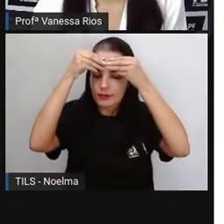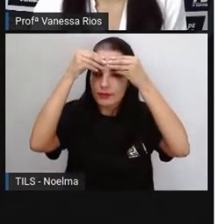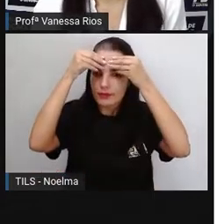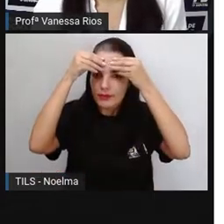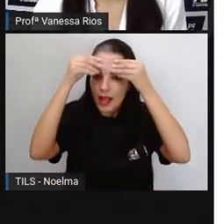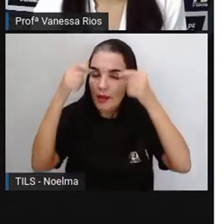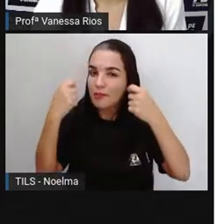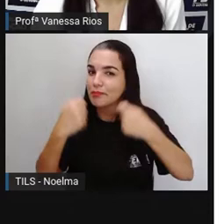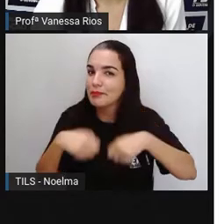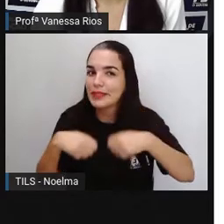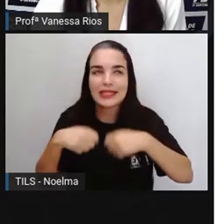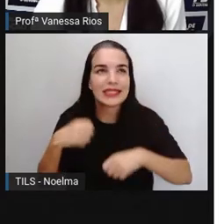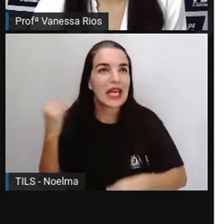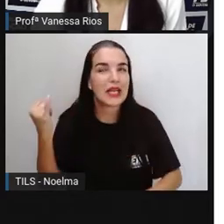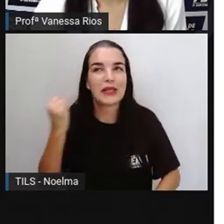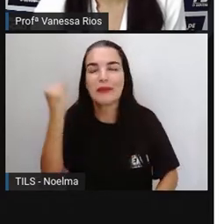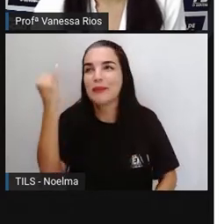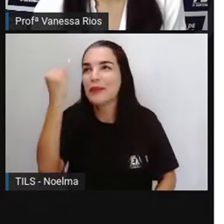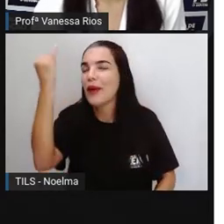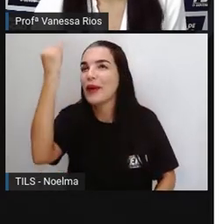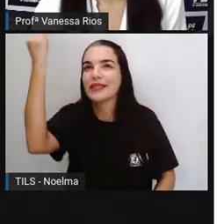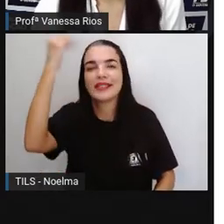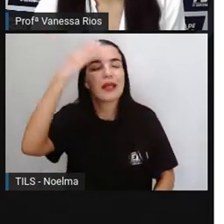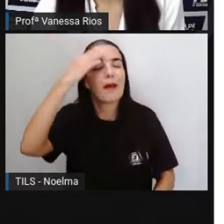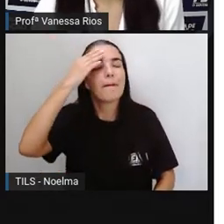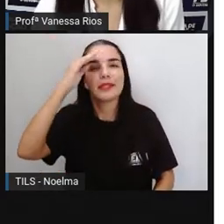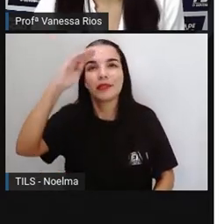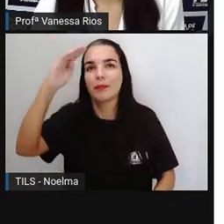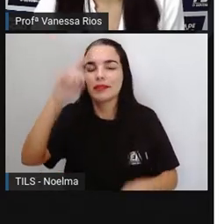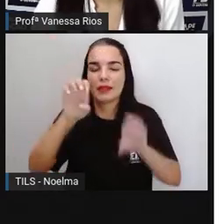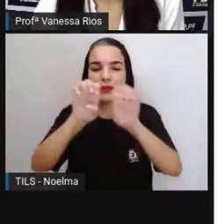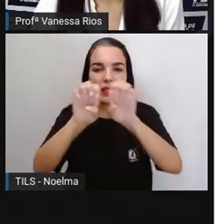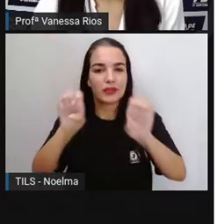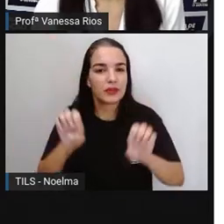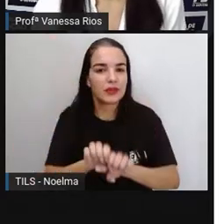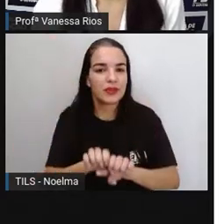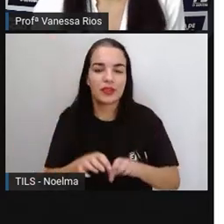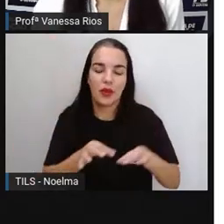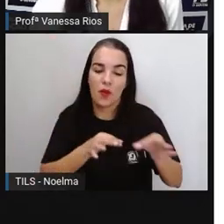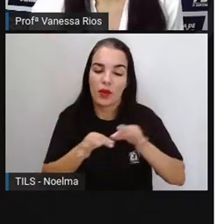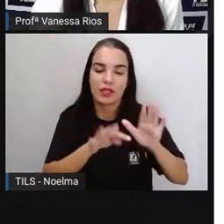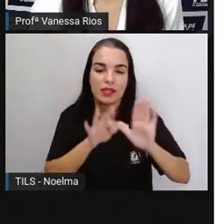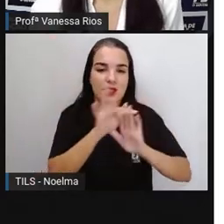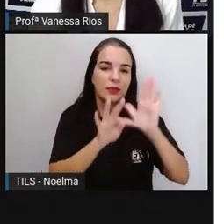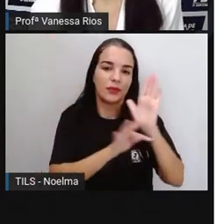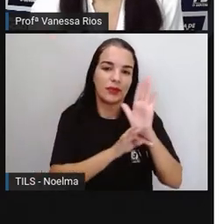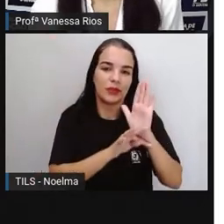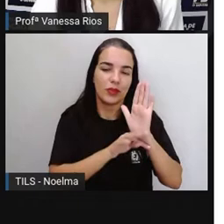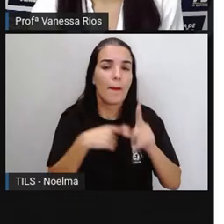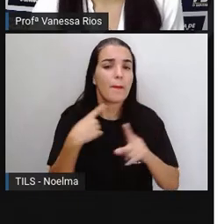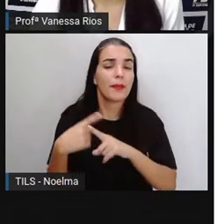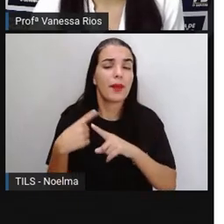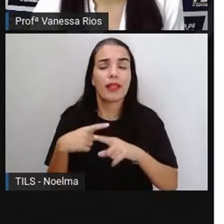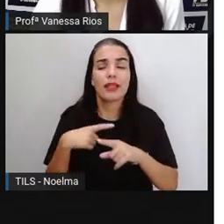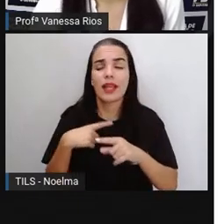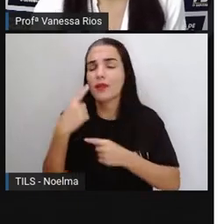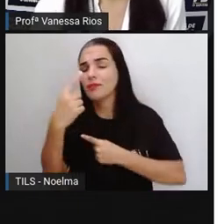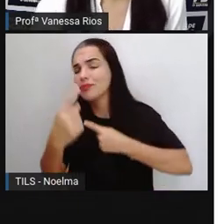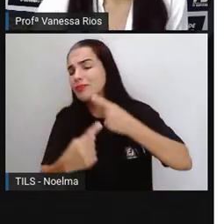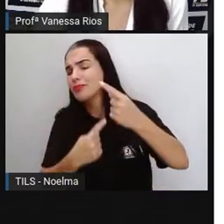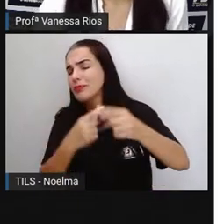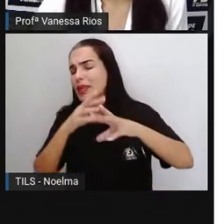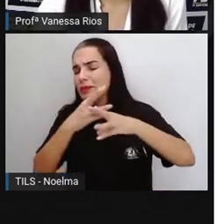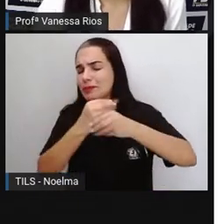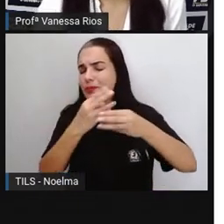imprescindíveis na organização e na estruturação dos textos, diante dos vários objetivos que